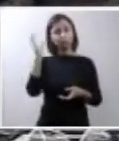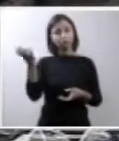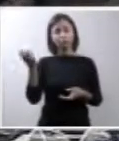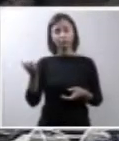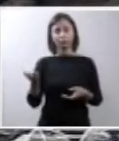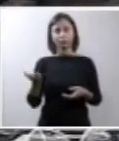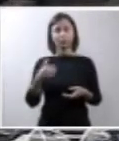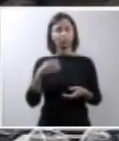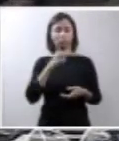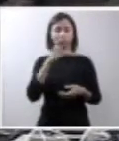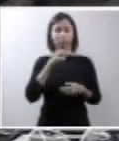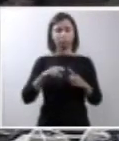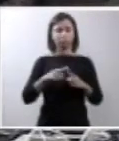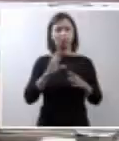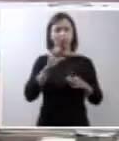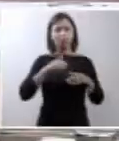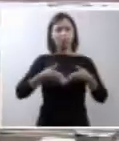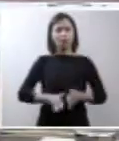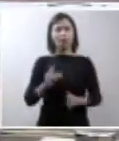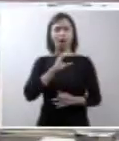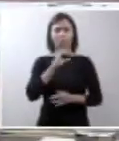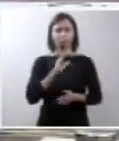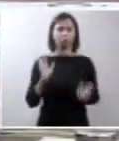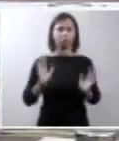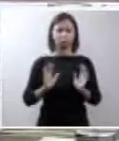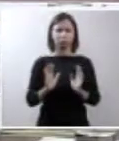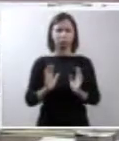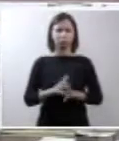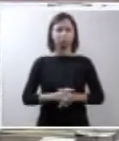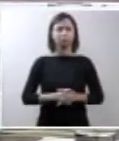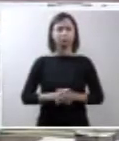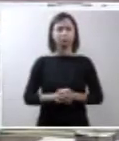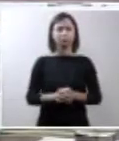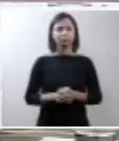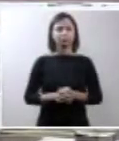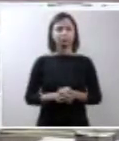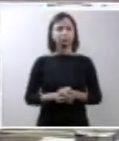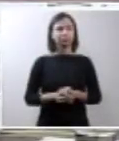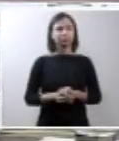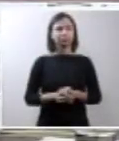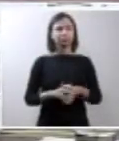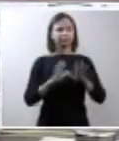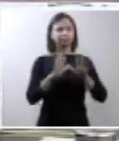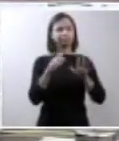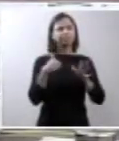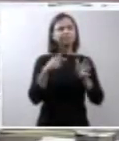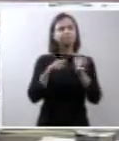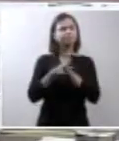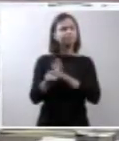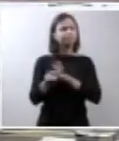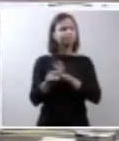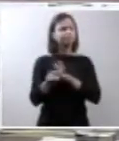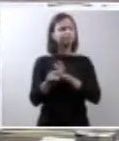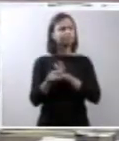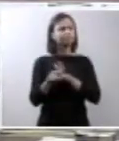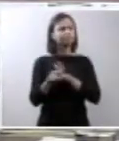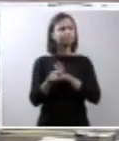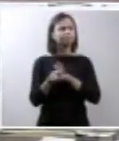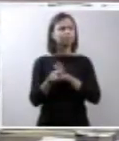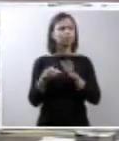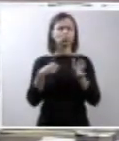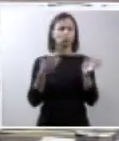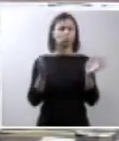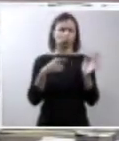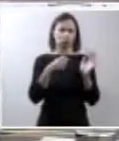adiantar o parto. Se você eu também nunca conversei com a